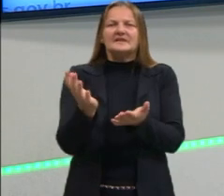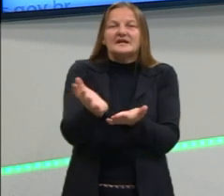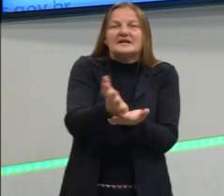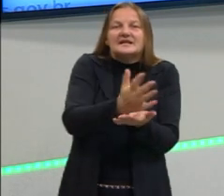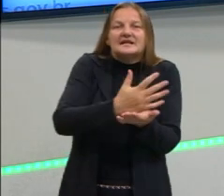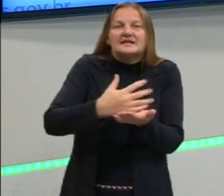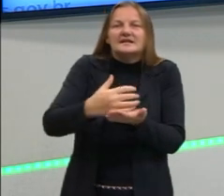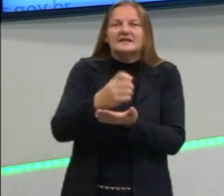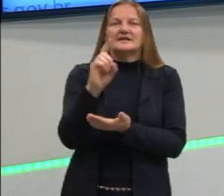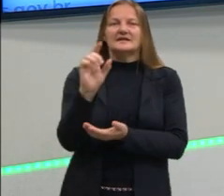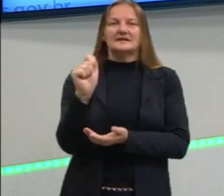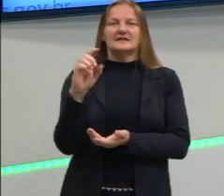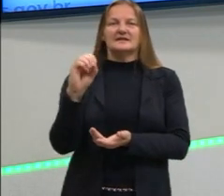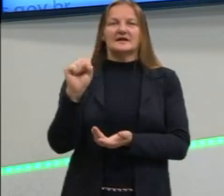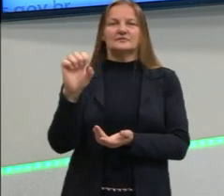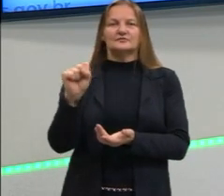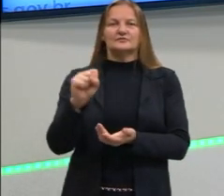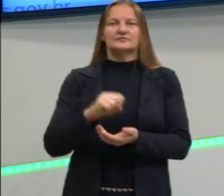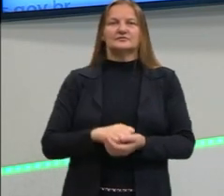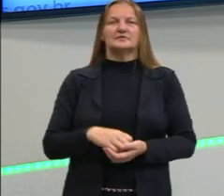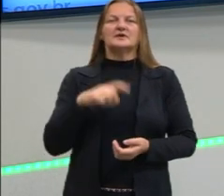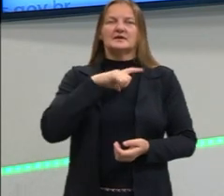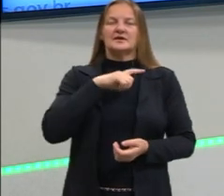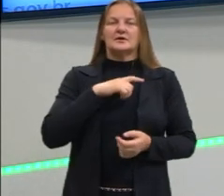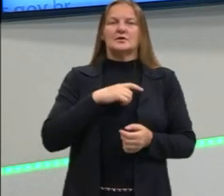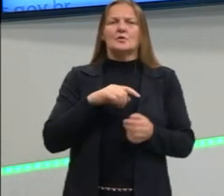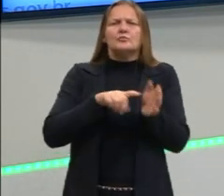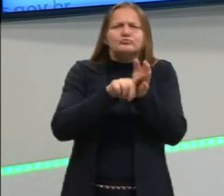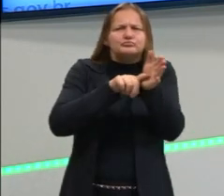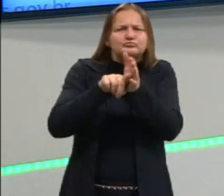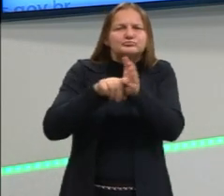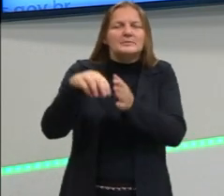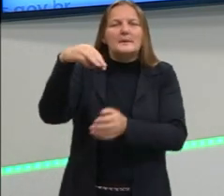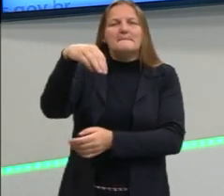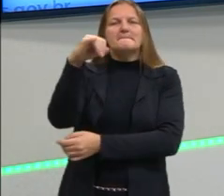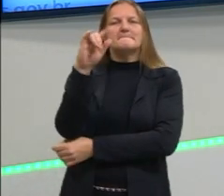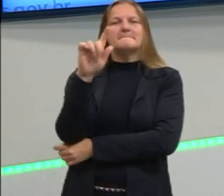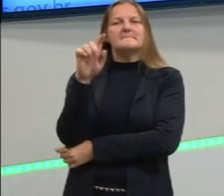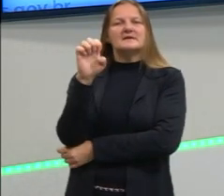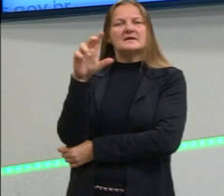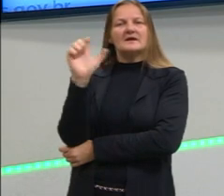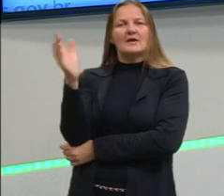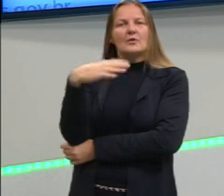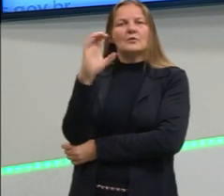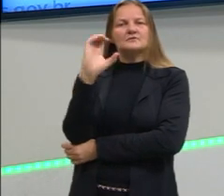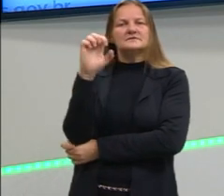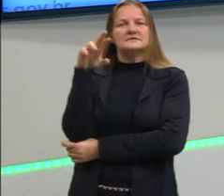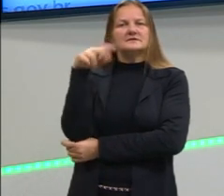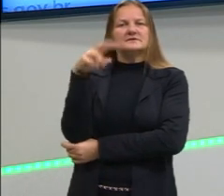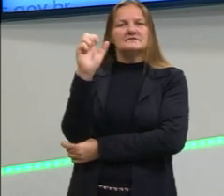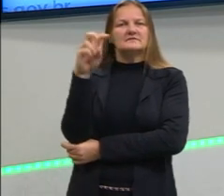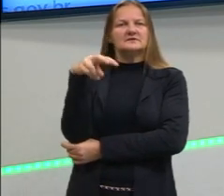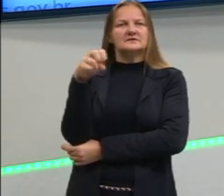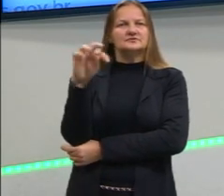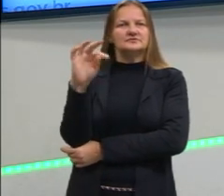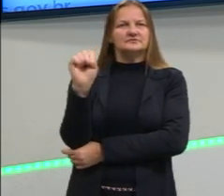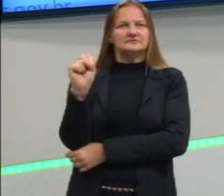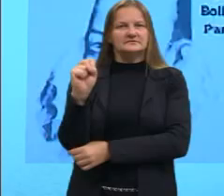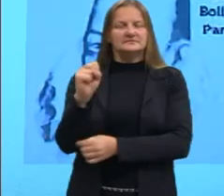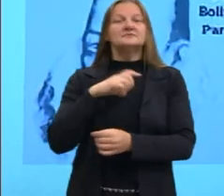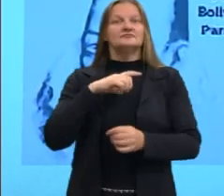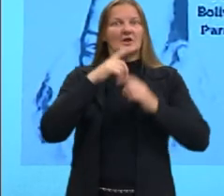do Instituto Miguel de Cervantes, que é o maior instituto que trabalha com a língua espanhola.